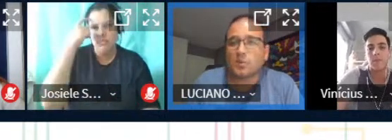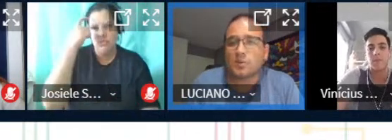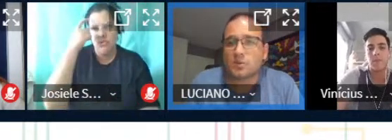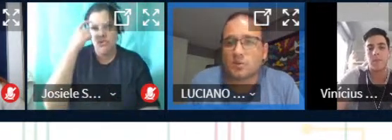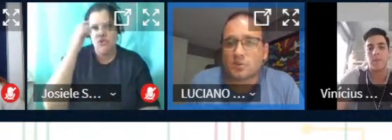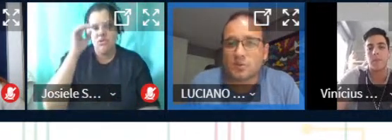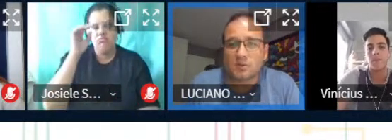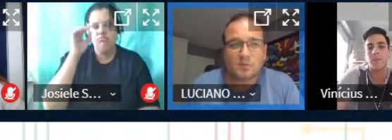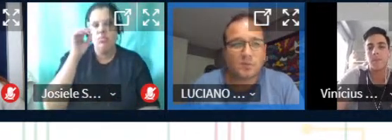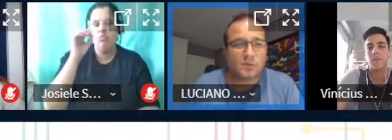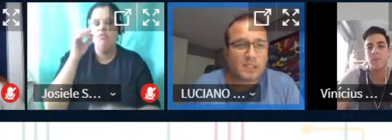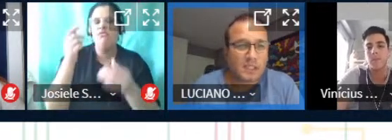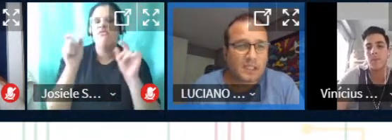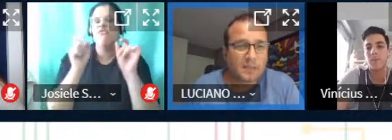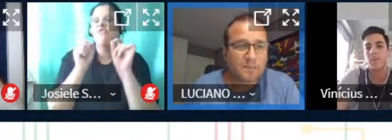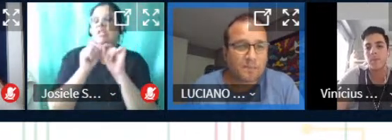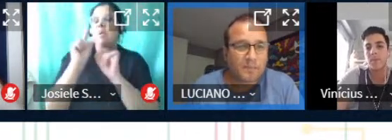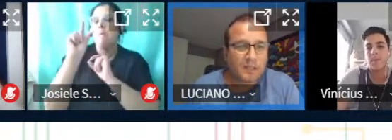tipo um minicurso